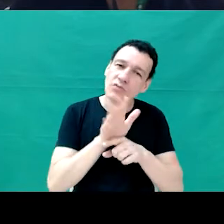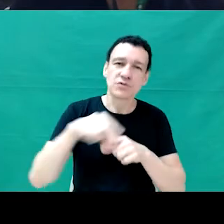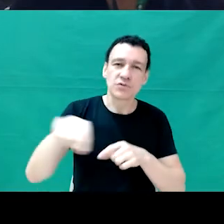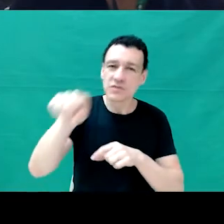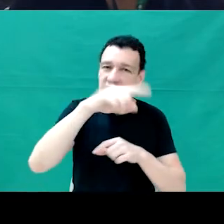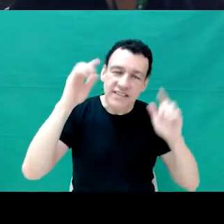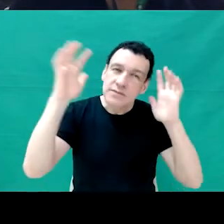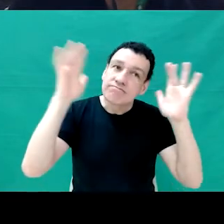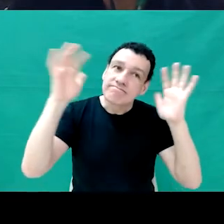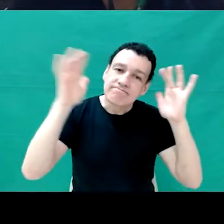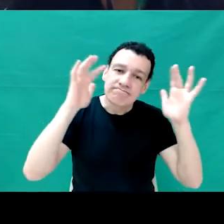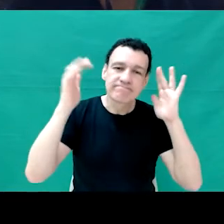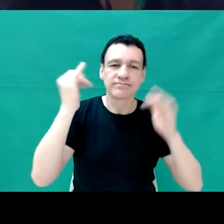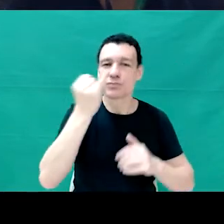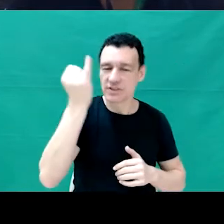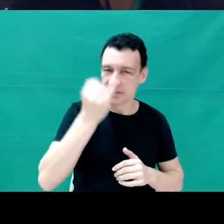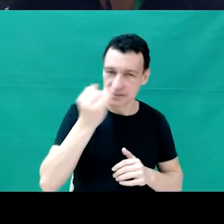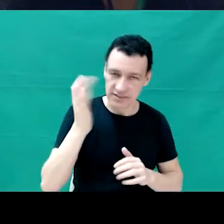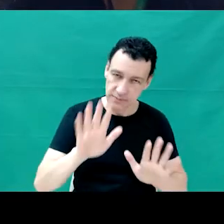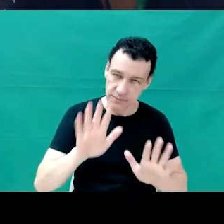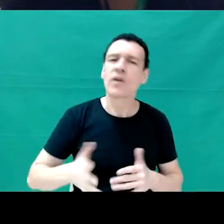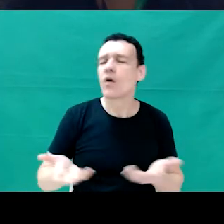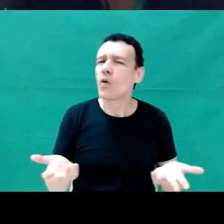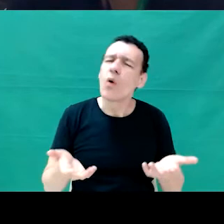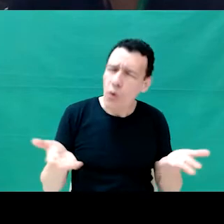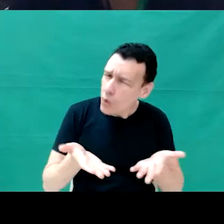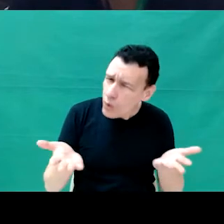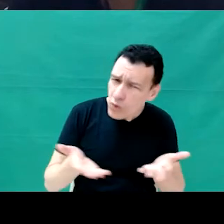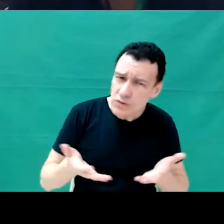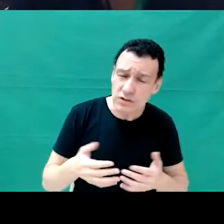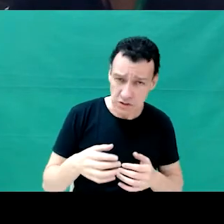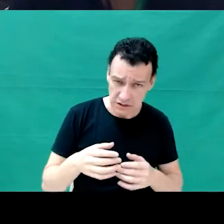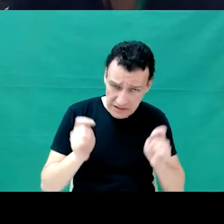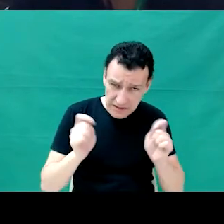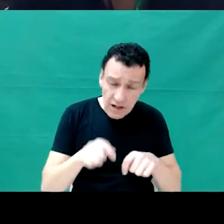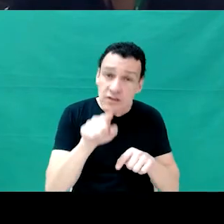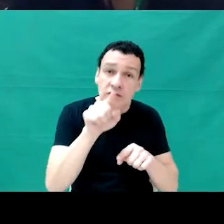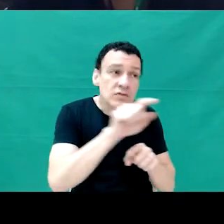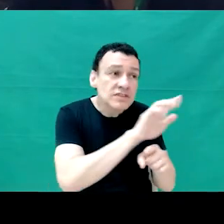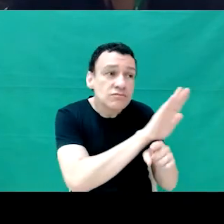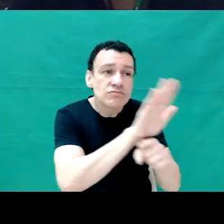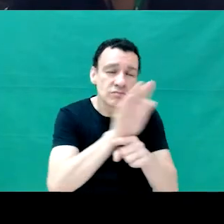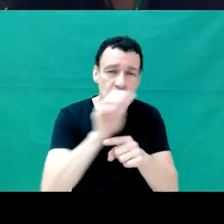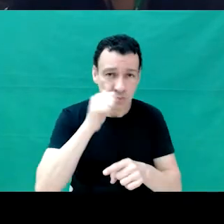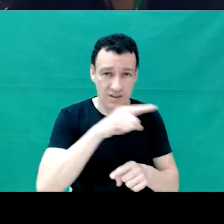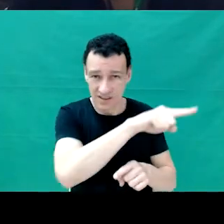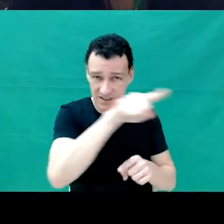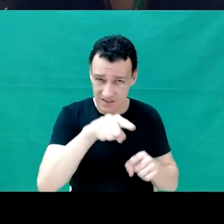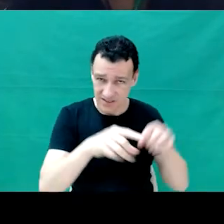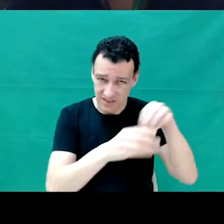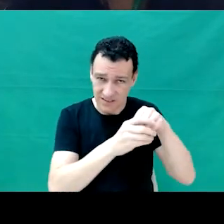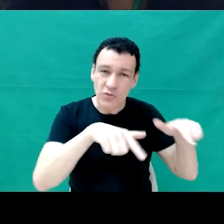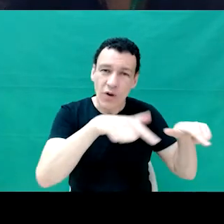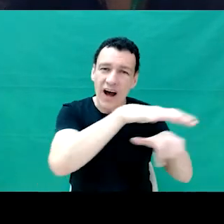de hoje, o que você pode fazer por Mulheres na TI? A proposta aqui,